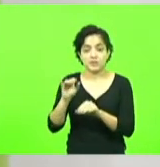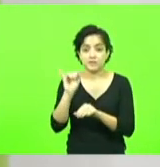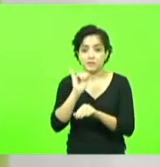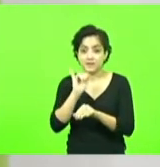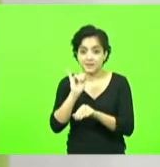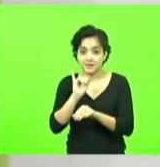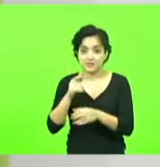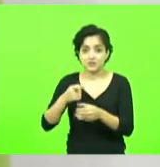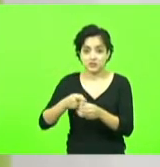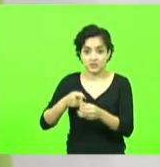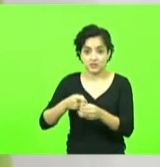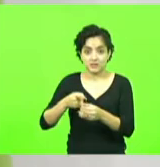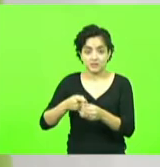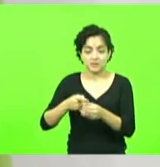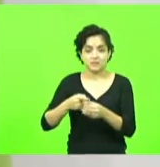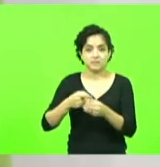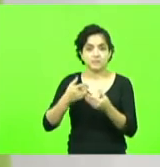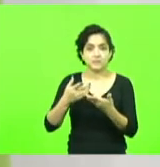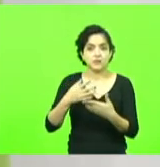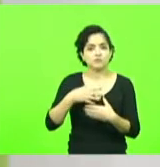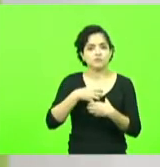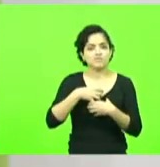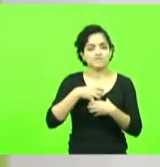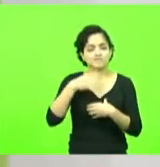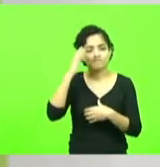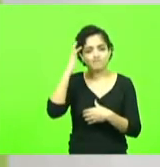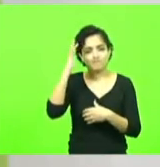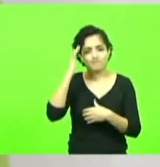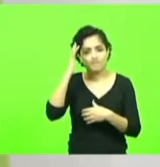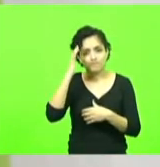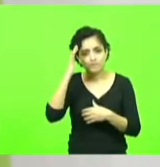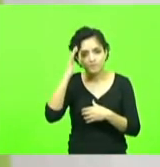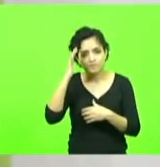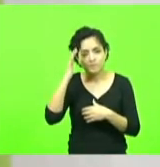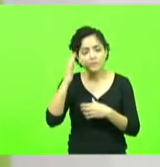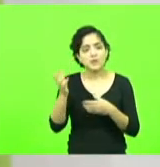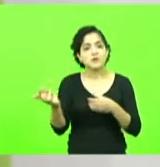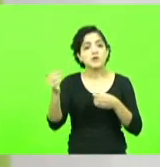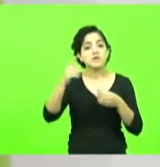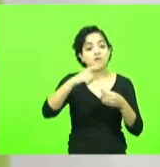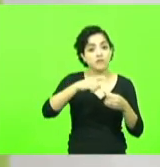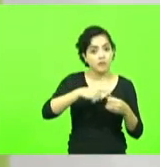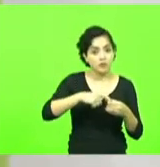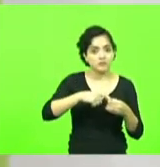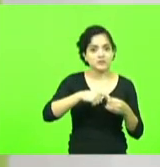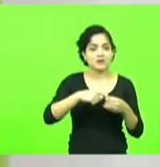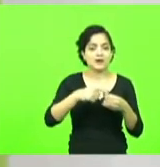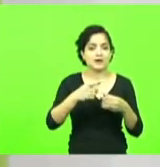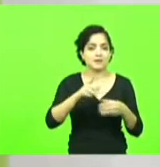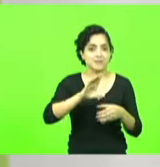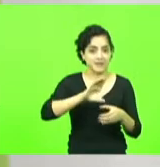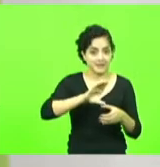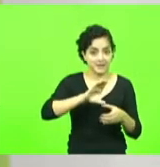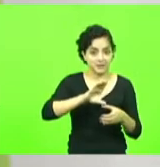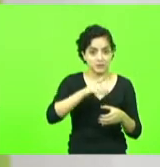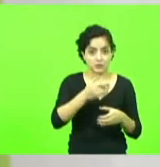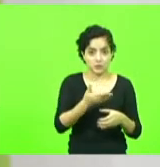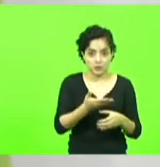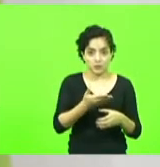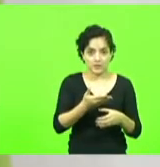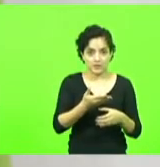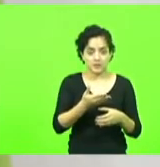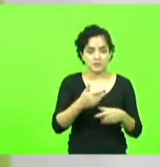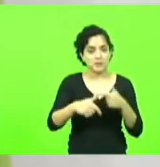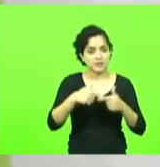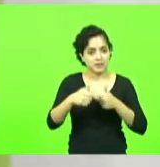tinha uma aspiração um sonho eu dizia que eu iria voltar para Canoinhas para advogar